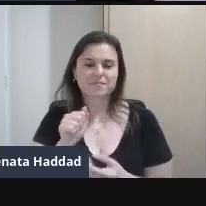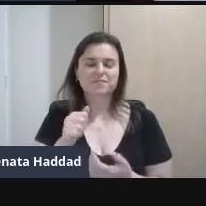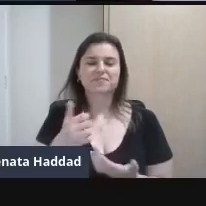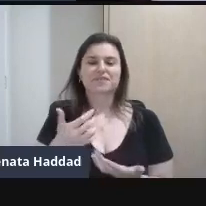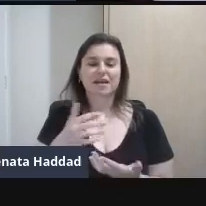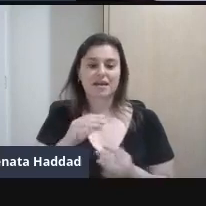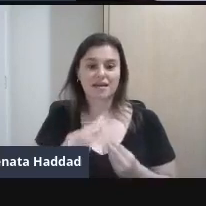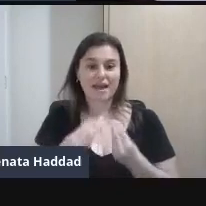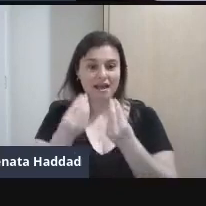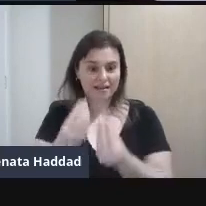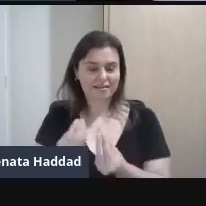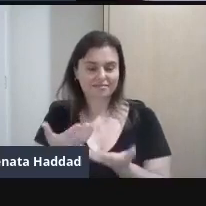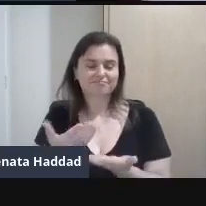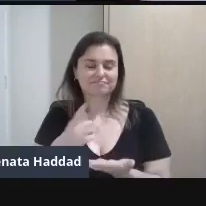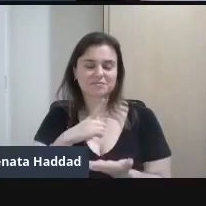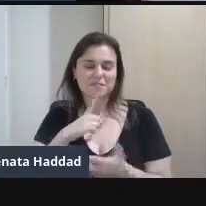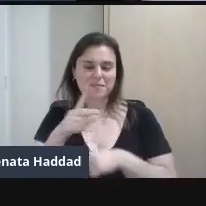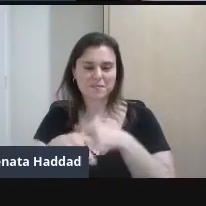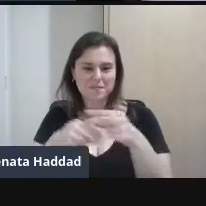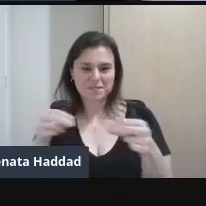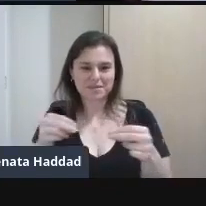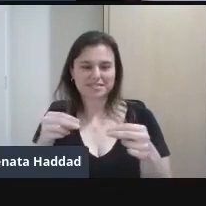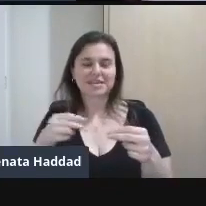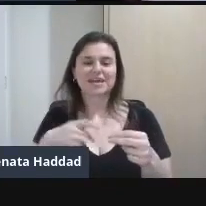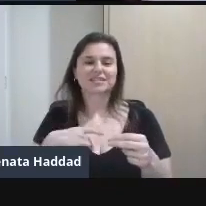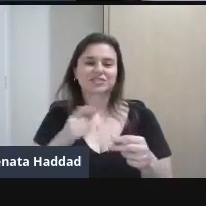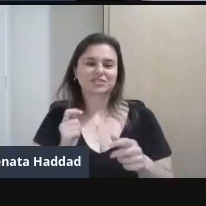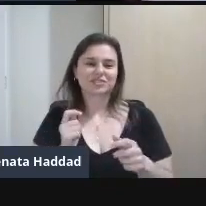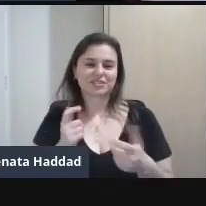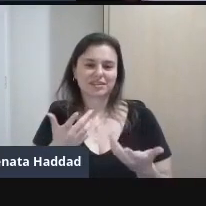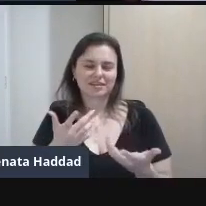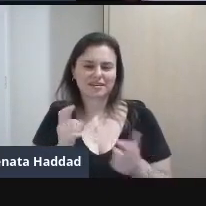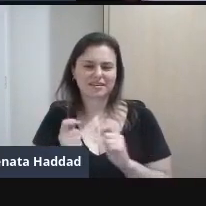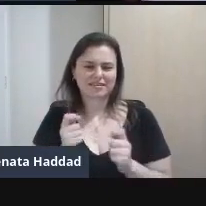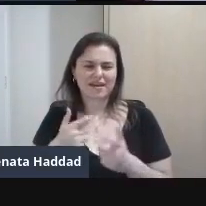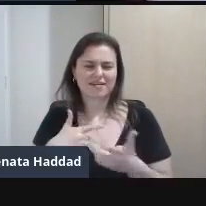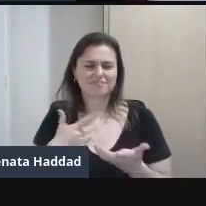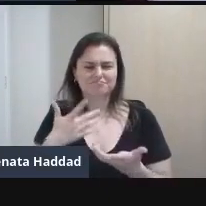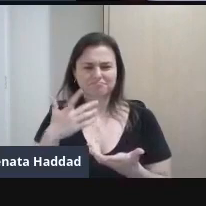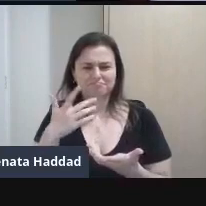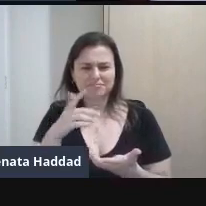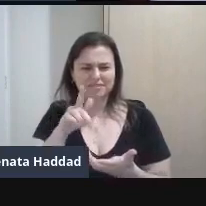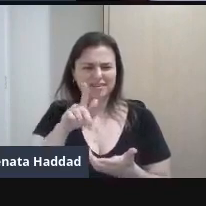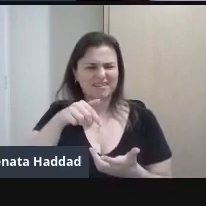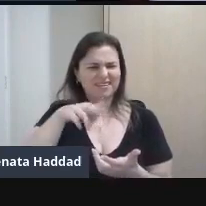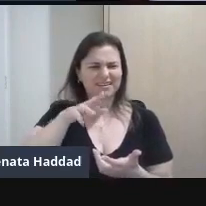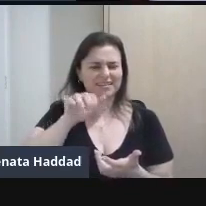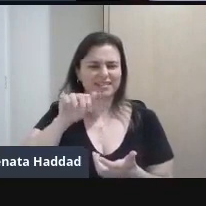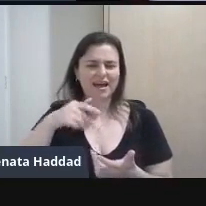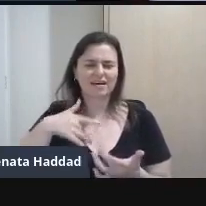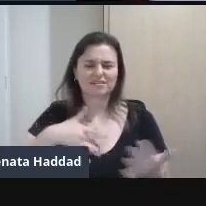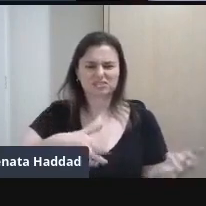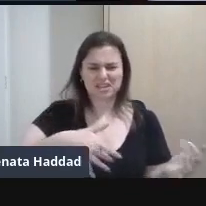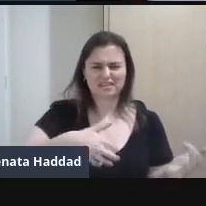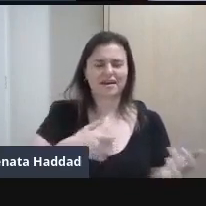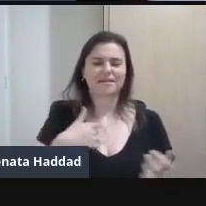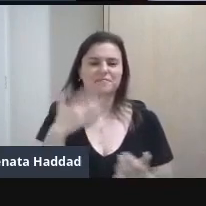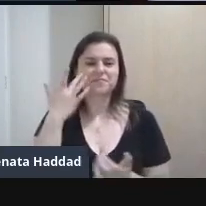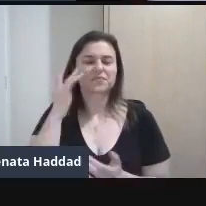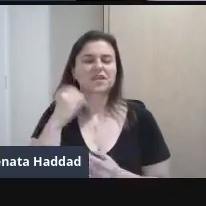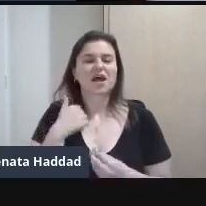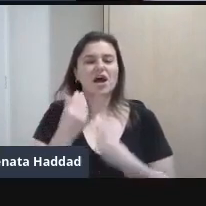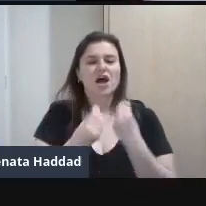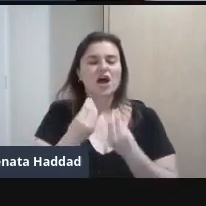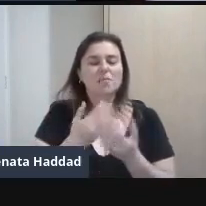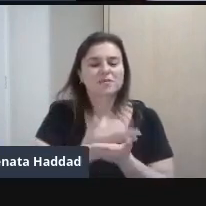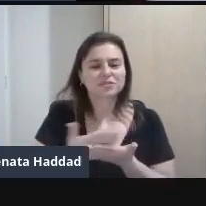adolescência E a partir daí Ela começa a tocar Cantar No canal da igreja E a partir deste momento